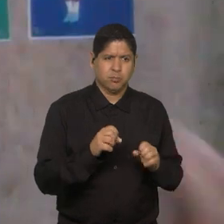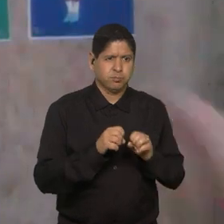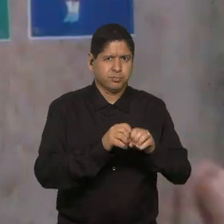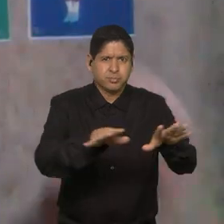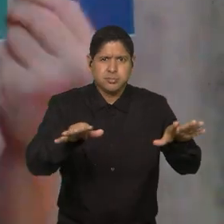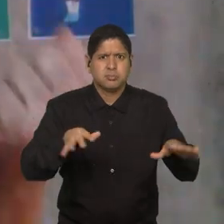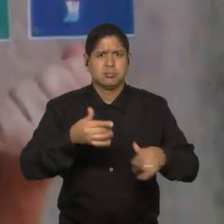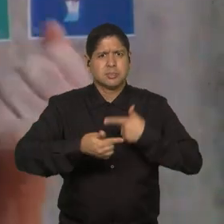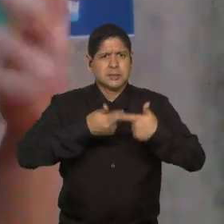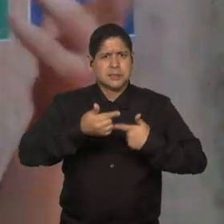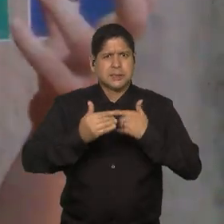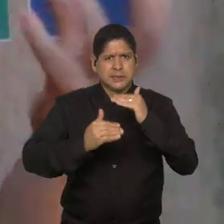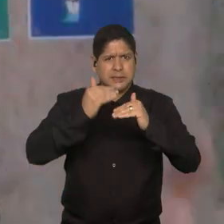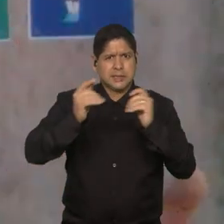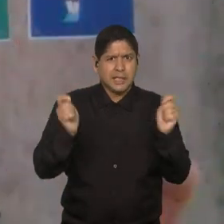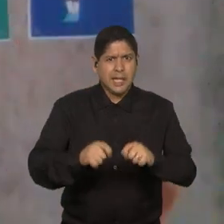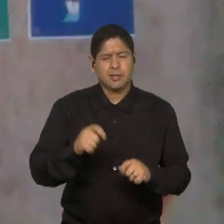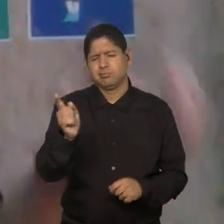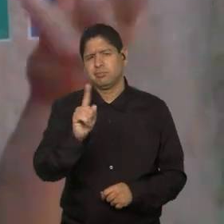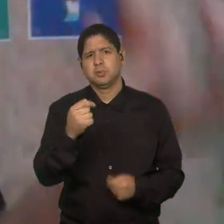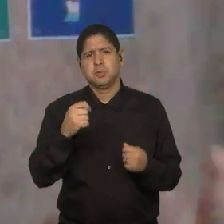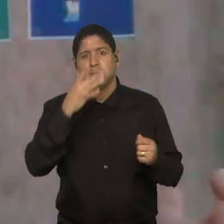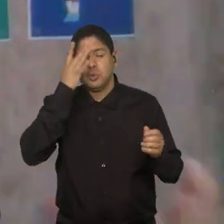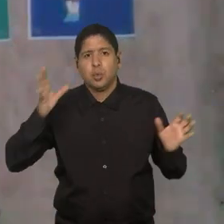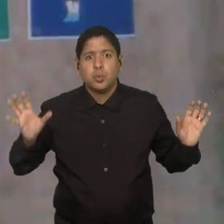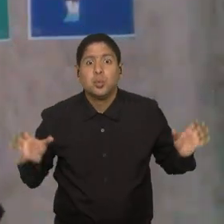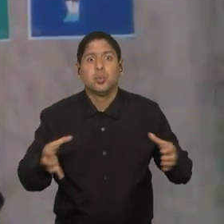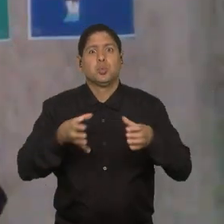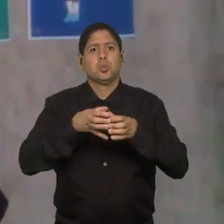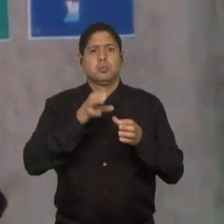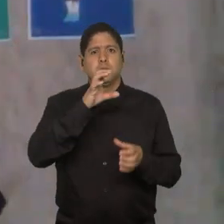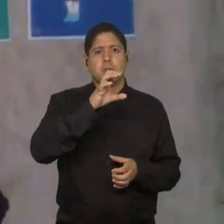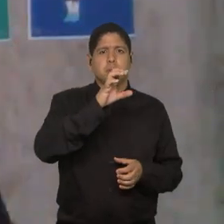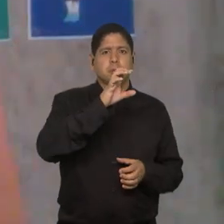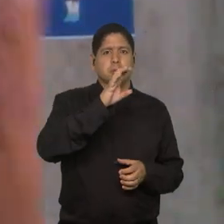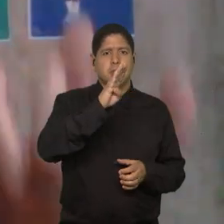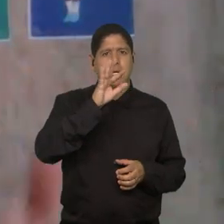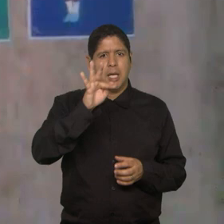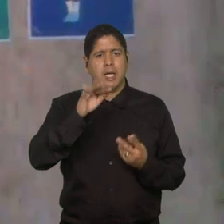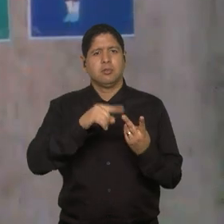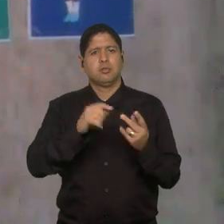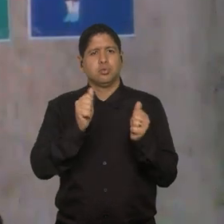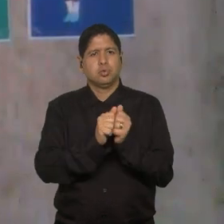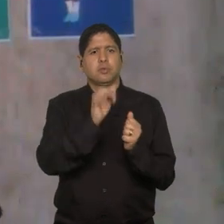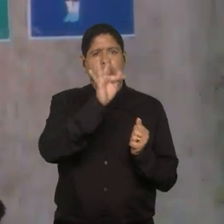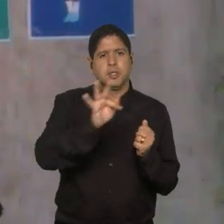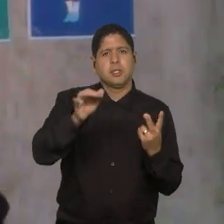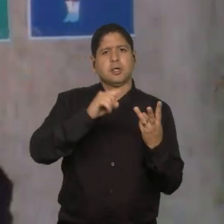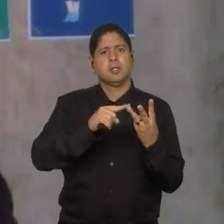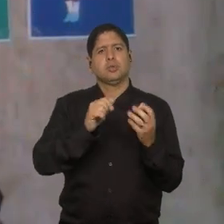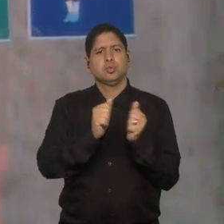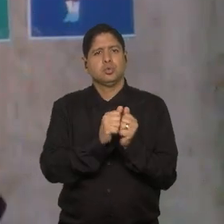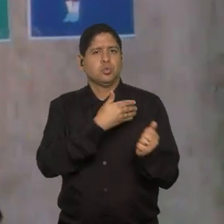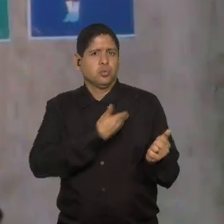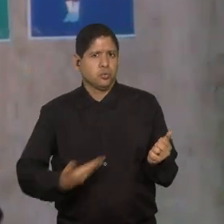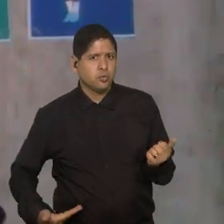esse crescimento, né? Então, tem que ser uma CBF junto com as federações, junto com o governo e junto com